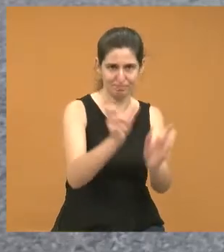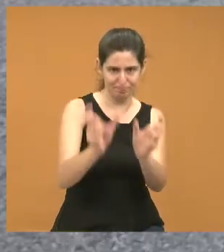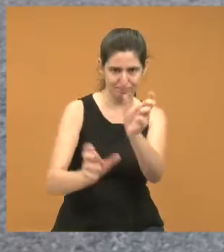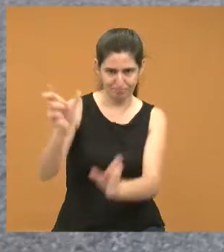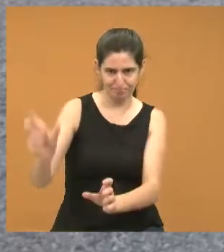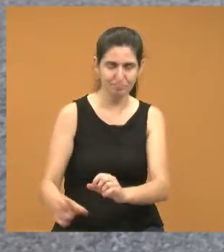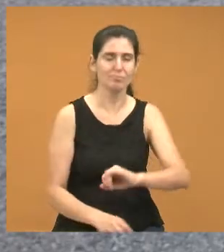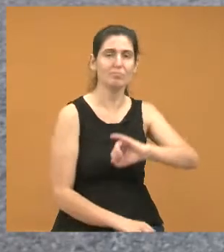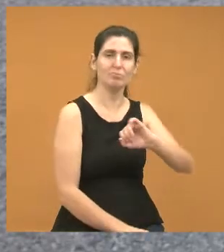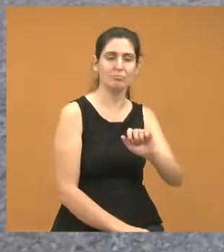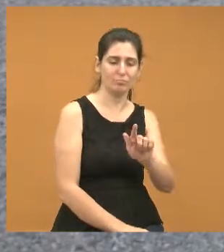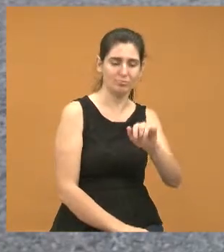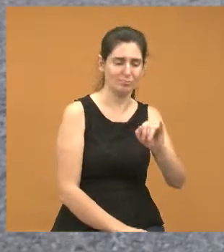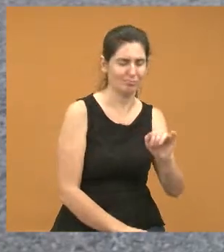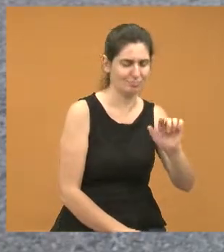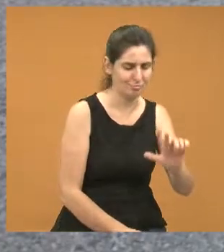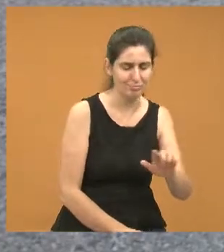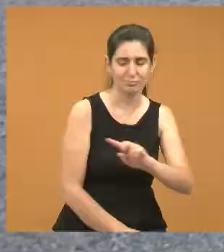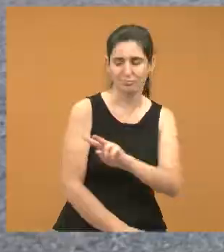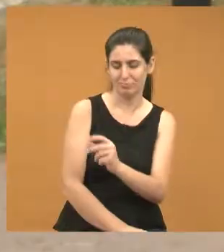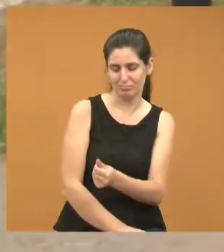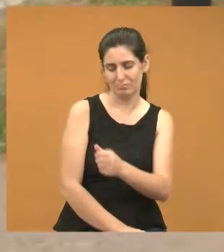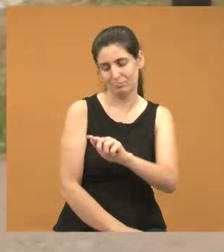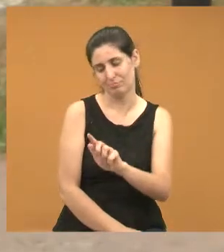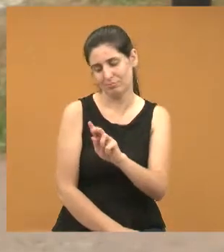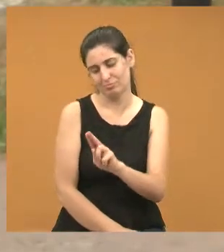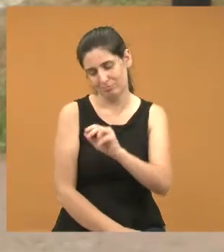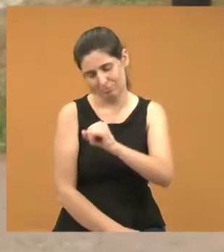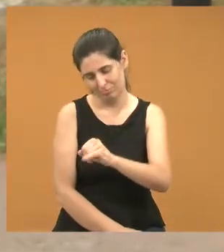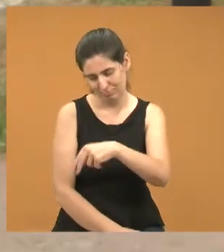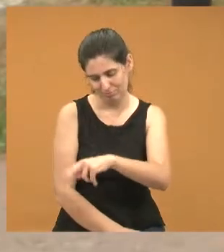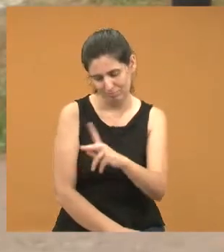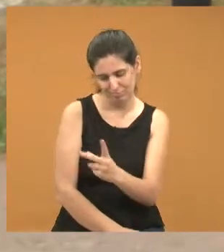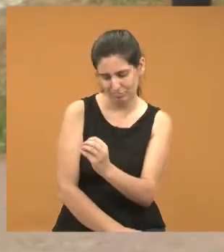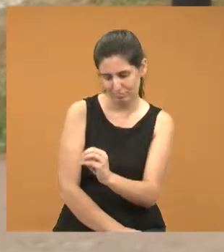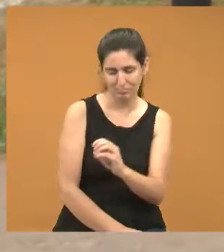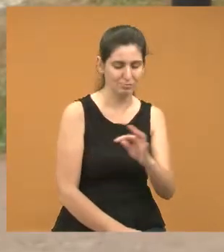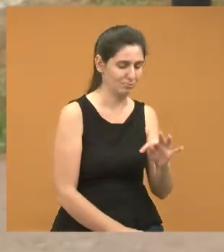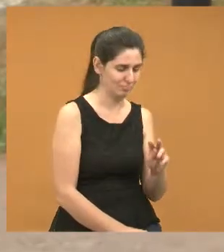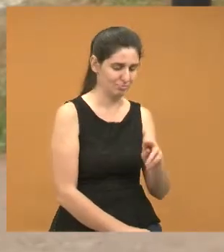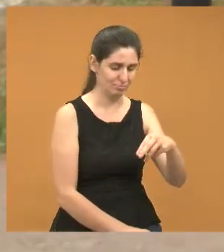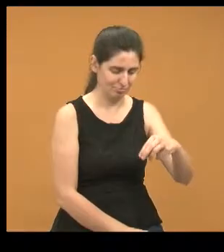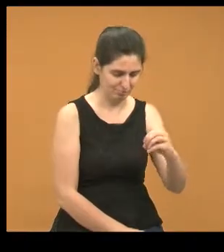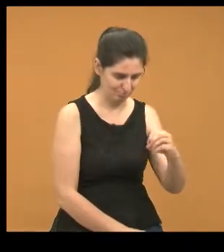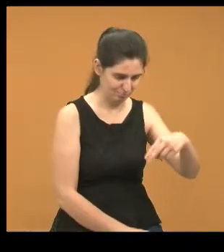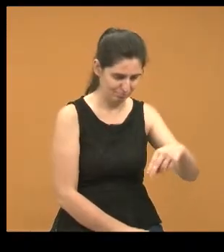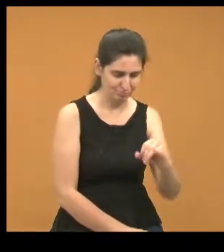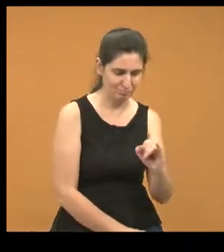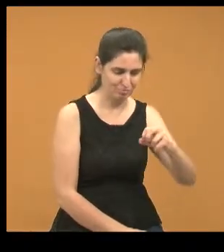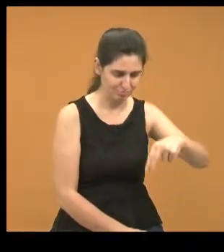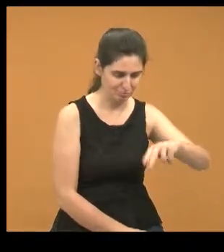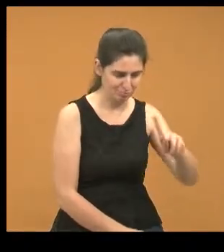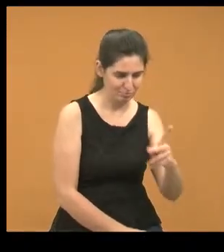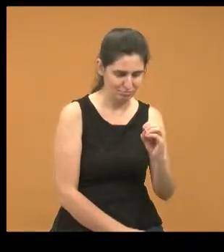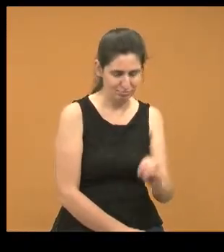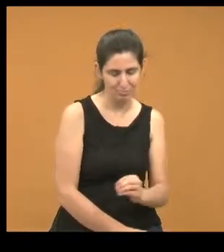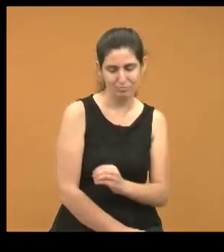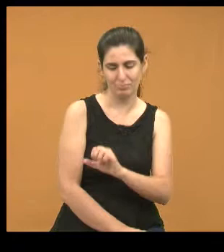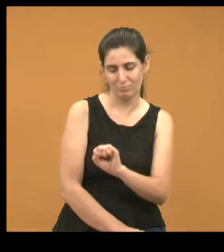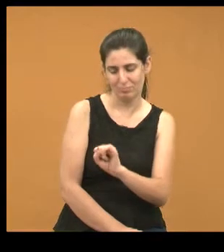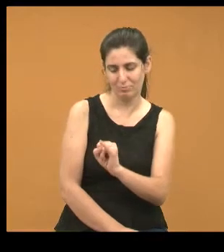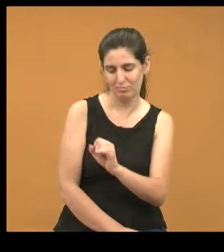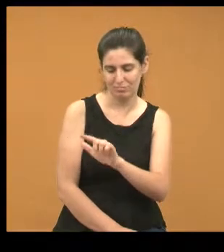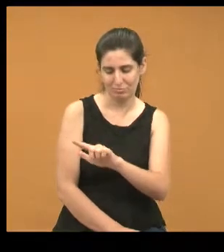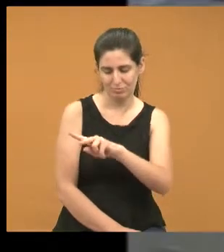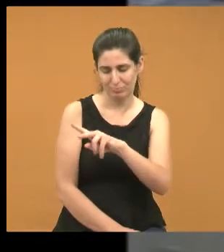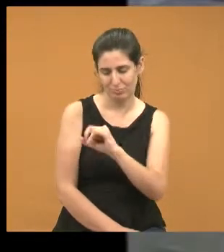aqui do Gil, o Vaguinho, o Silvio de Castro, o Toninho, o Simeão, o Silvio da Natália, para a rua com a gente, o Fernando da Delci,